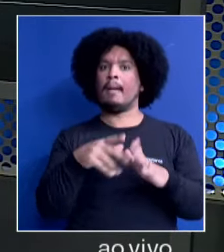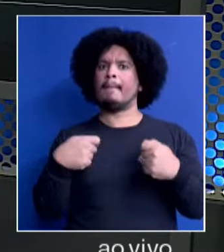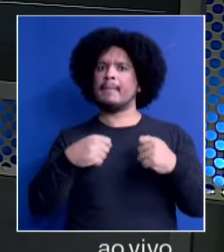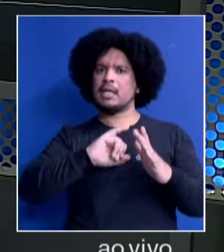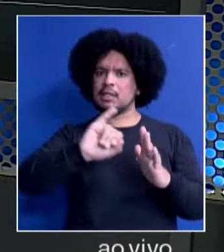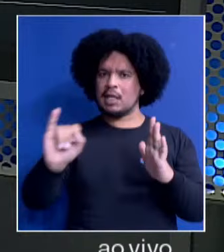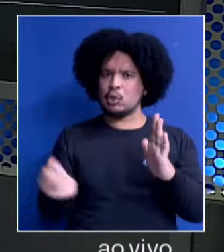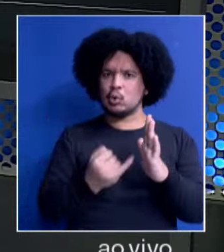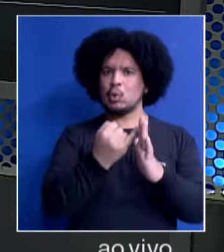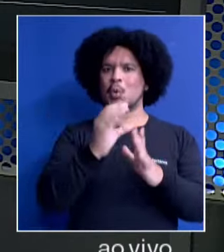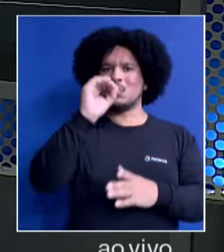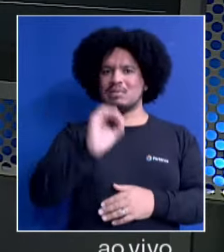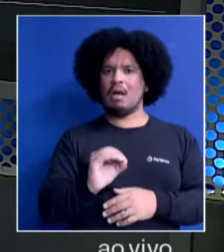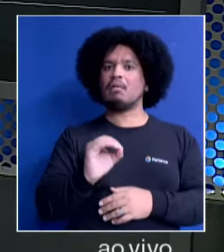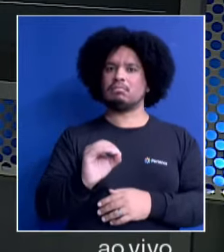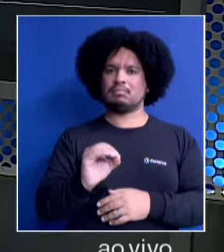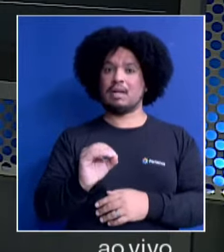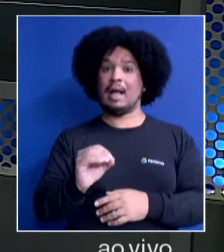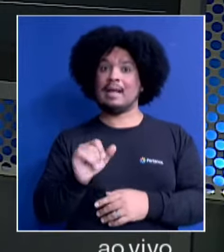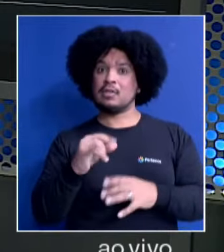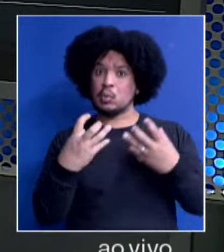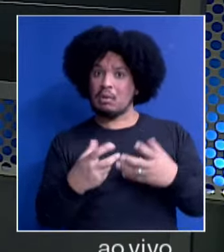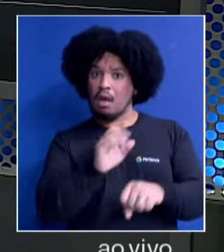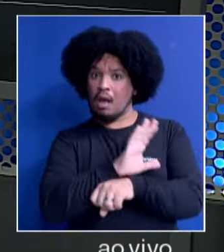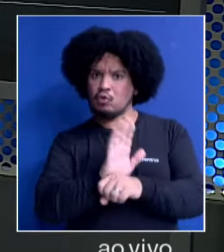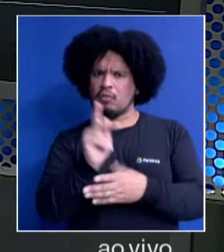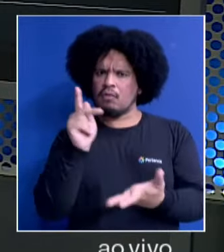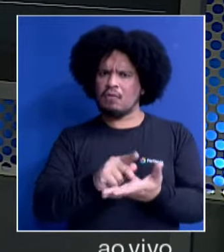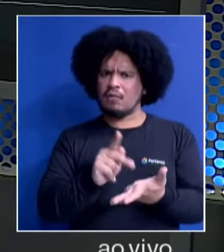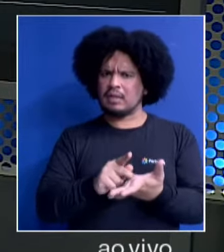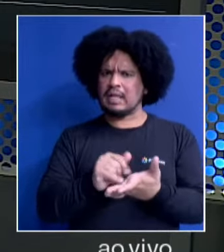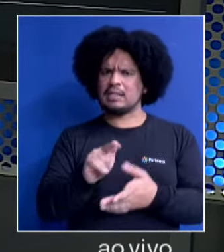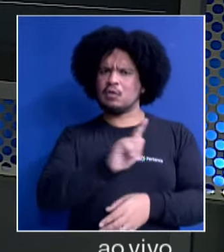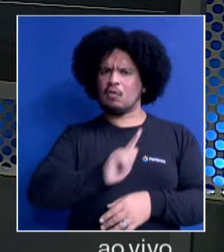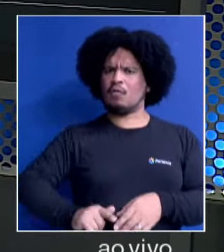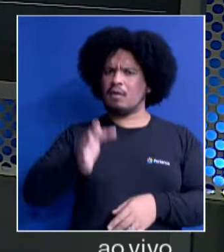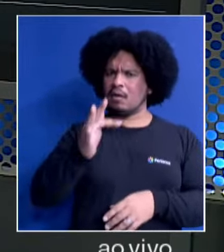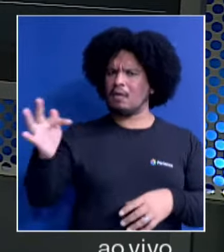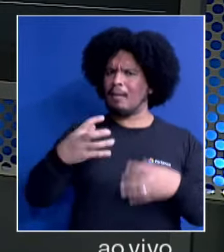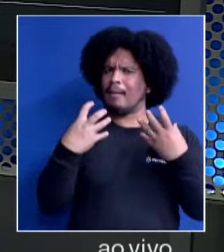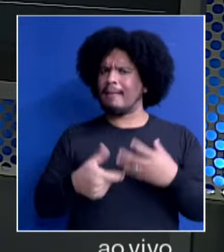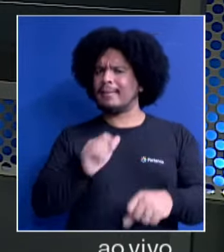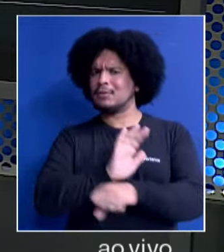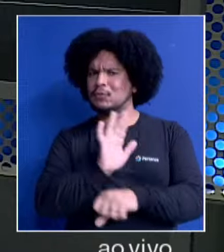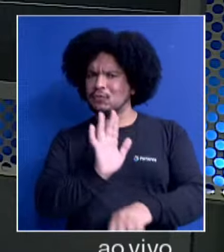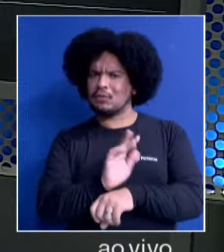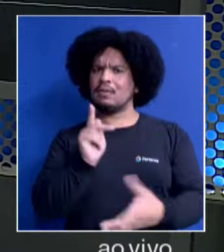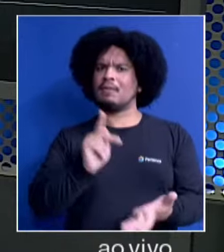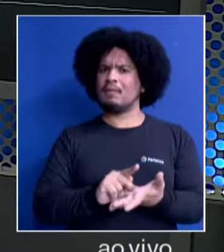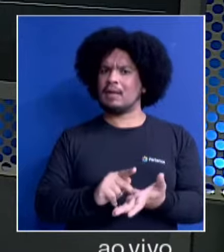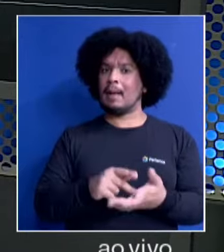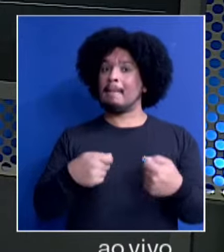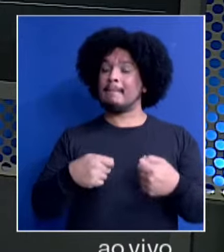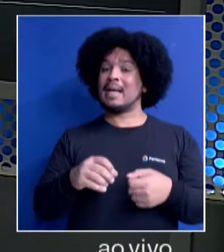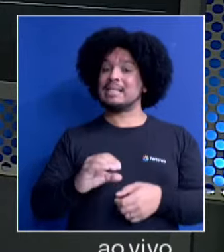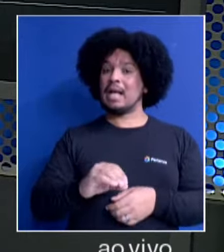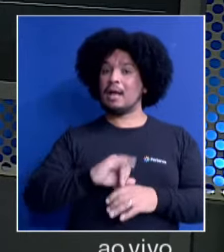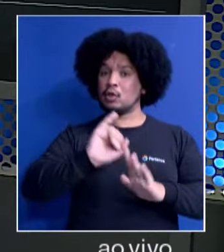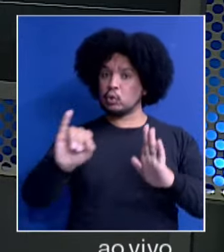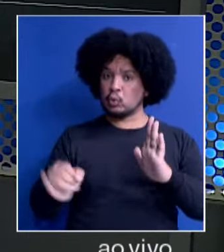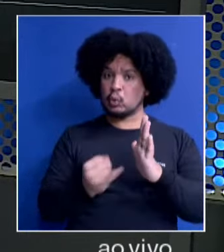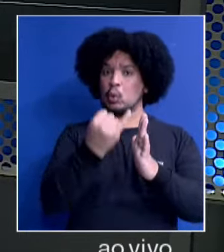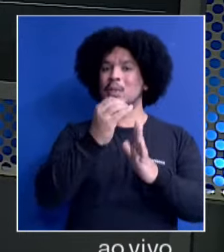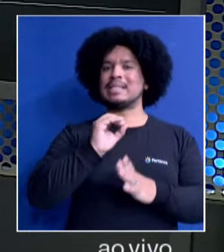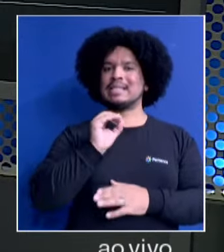zero. De preferência, porque se quer ajudar de verdade, se o governo federal quer ajudar realmente, tem que ser juros zero.